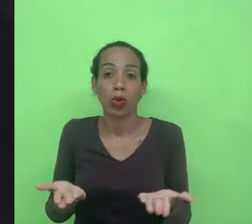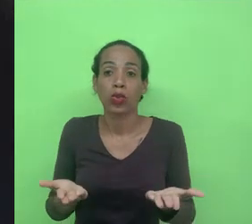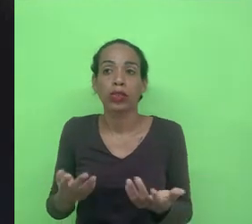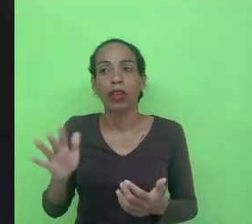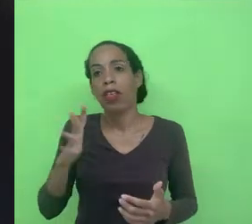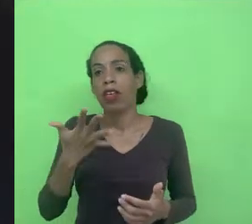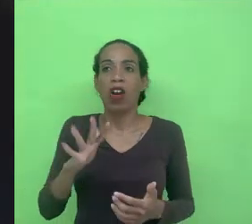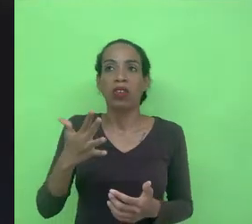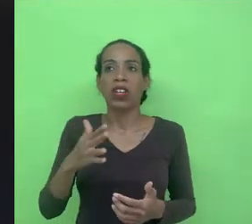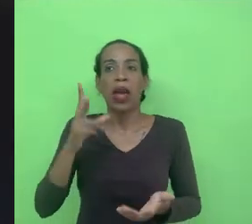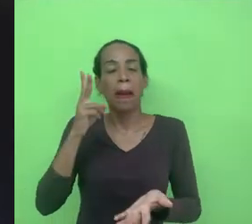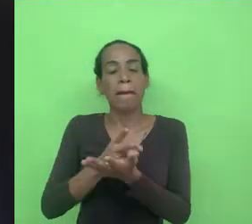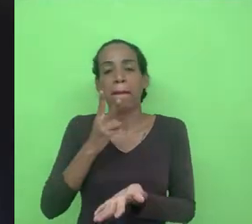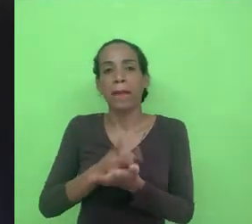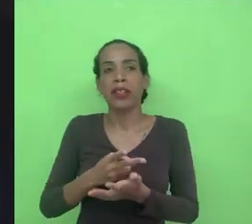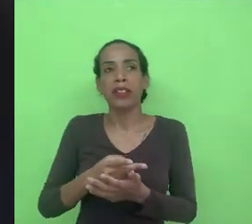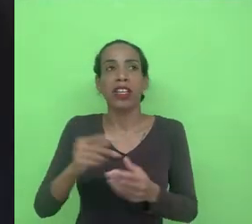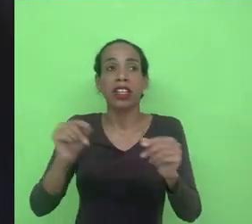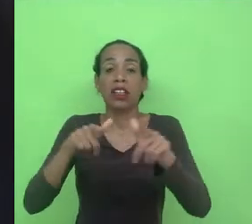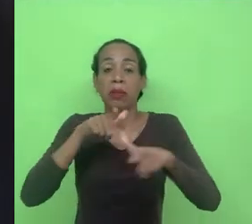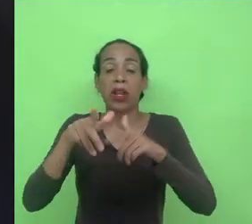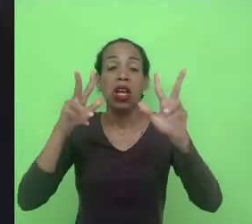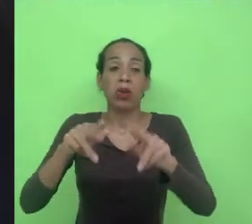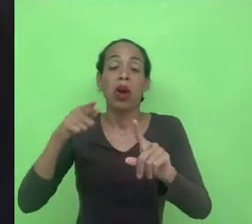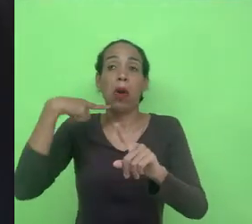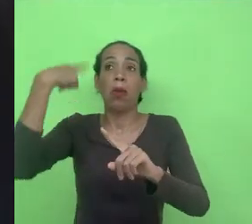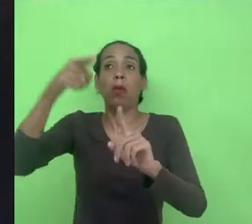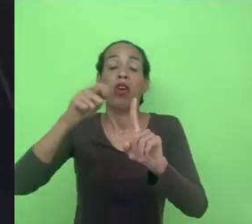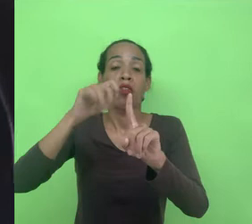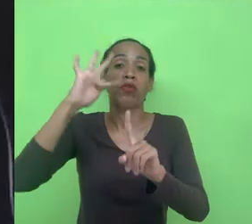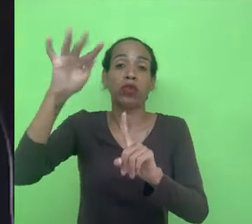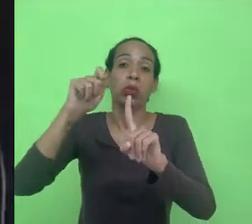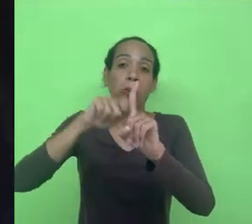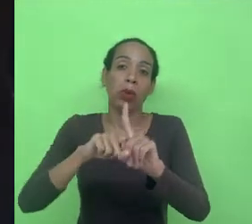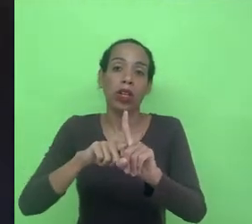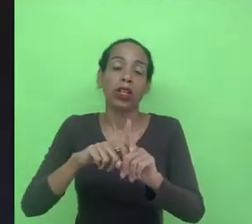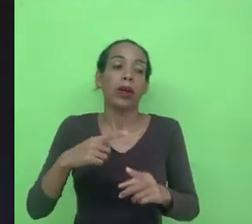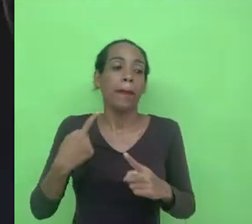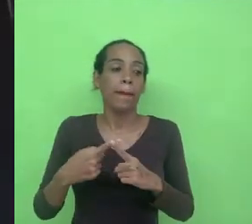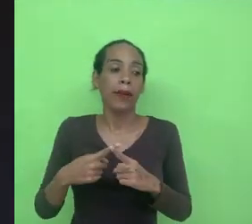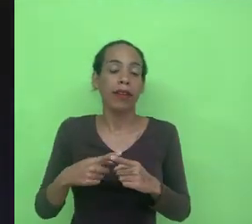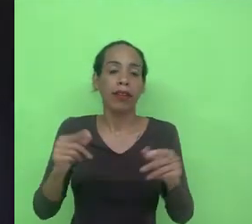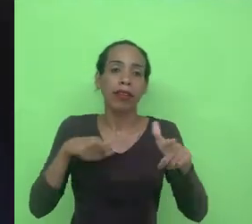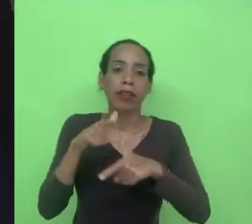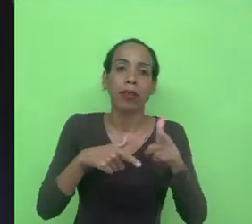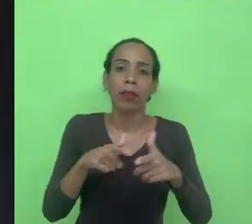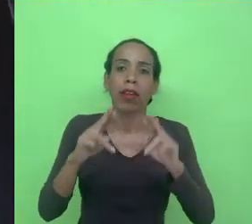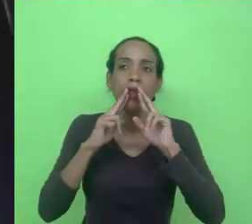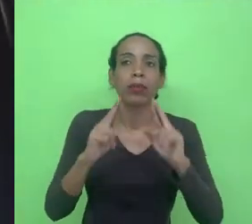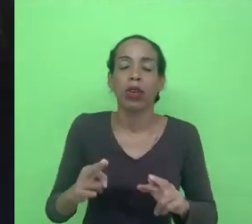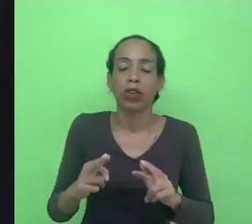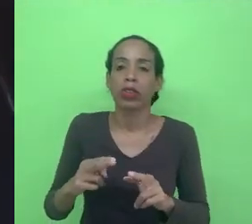forma que esteja atuando daqui a um mês porque ele aprendeu com a realidade a agir de formas diferentes e a chegar naqueles resultados de